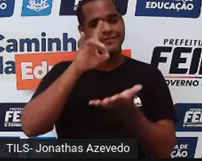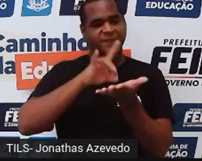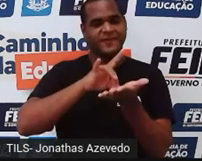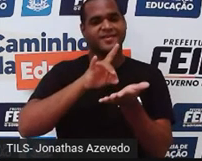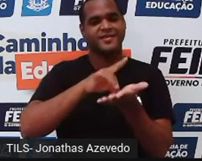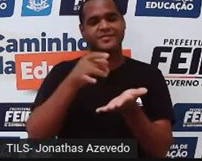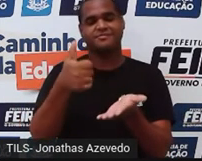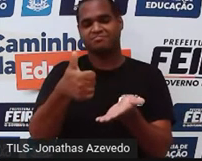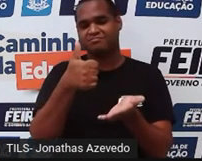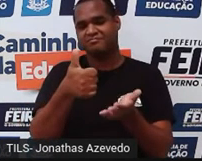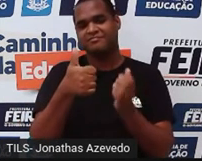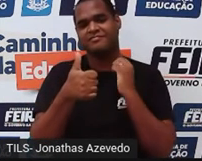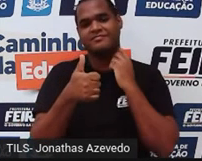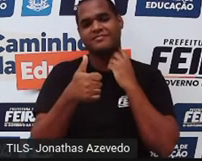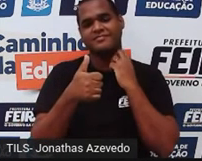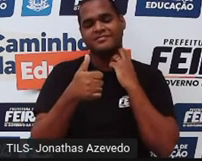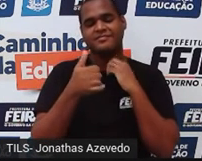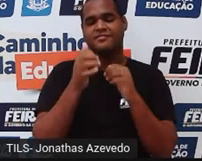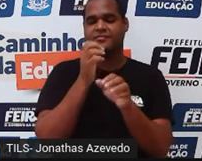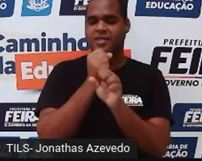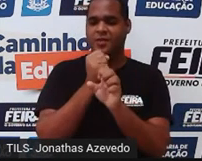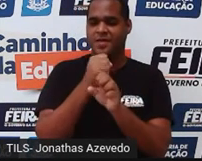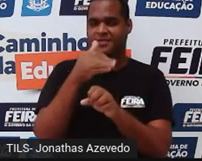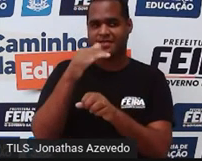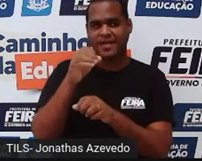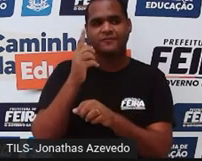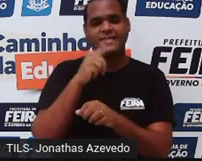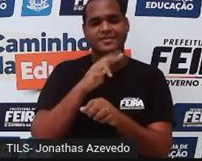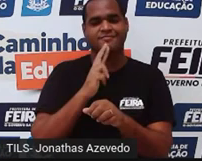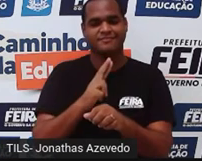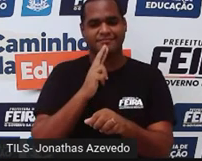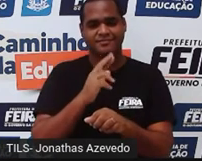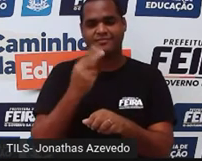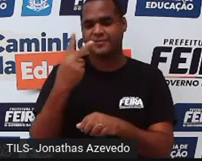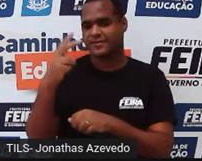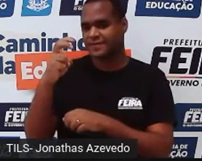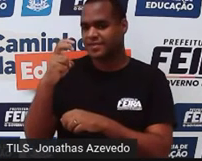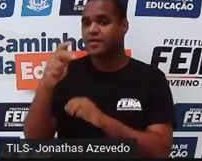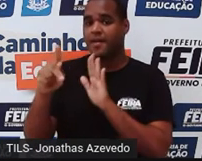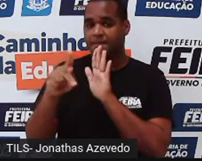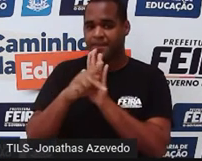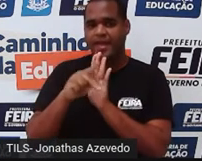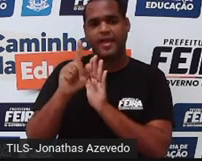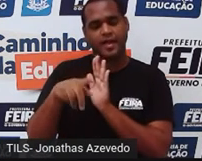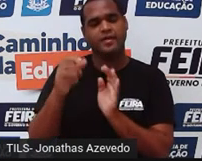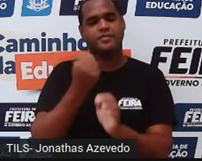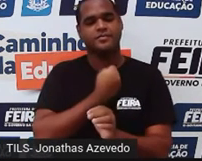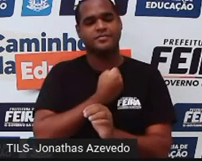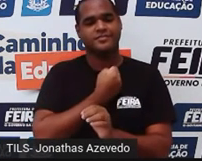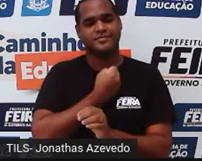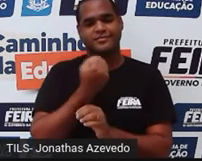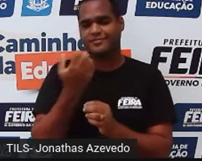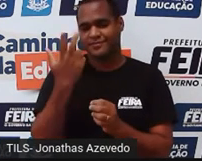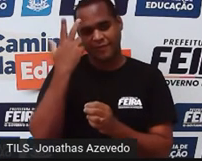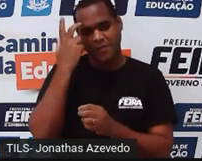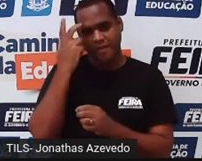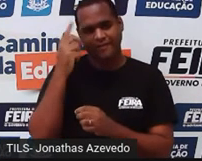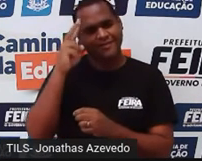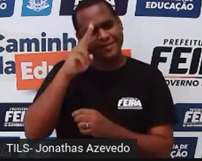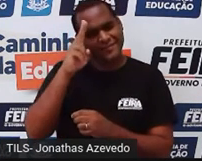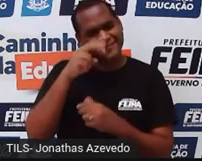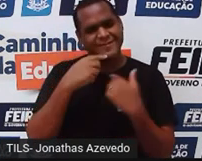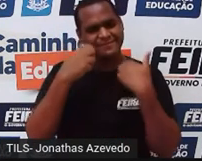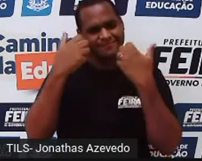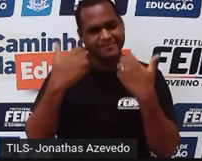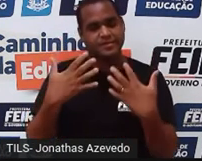É verdadeiro, nota 10 para você que deu essa resposta. 25 pertence aos números inteiros. Lembra que eu falei que os números